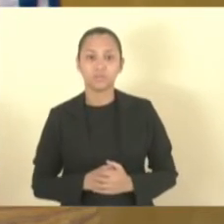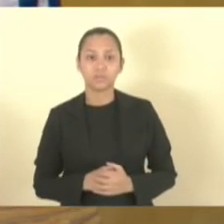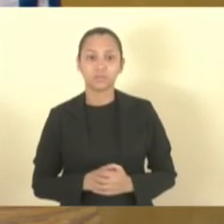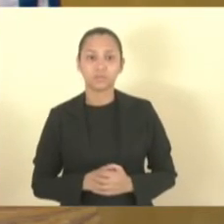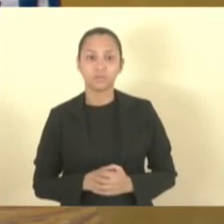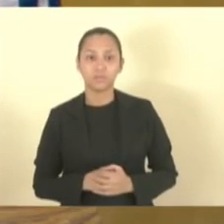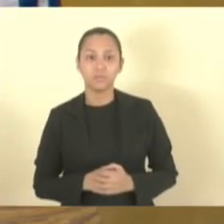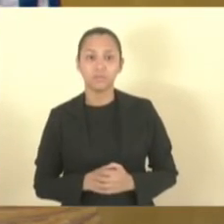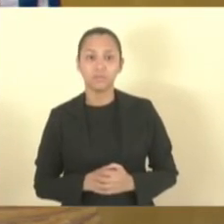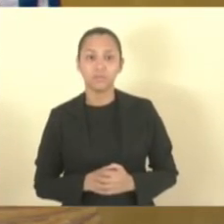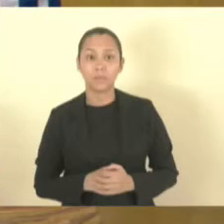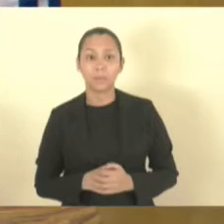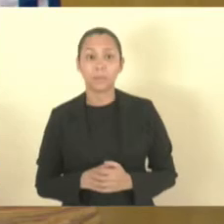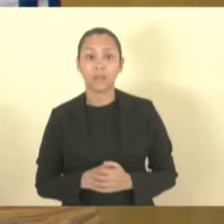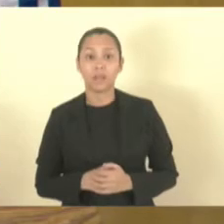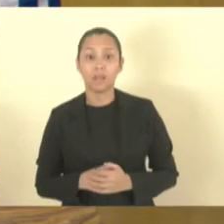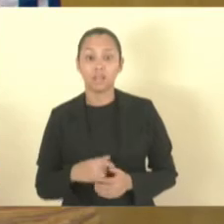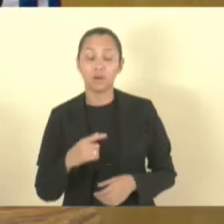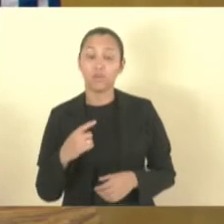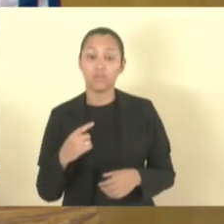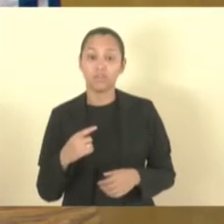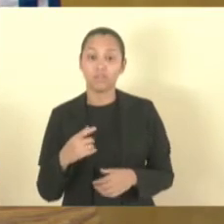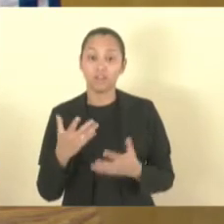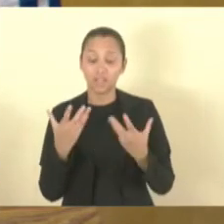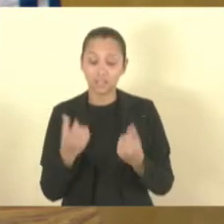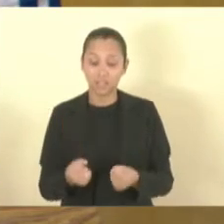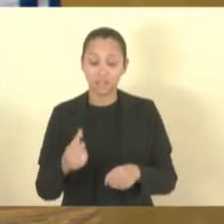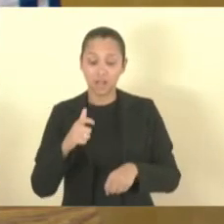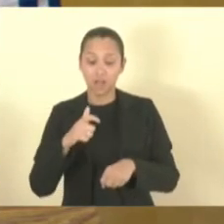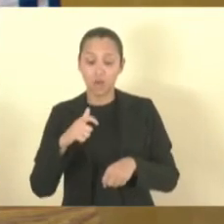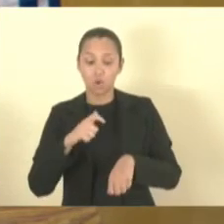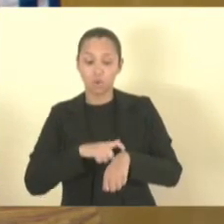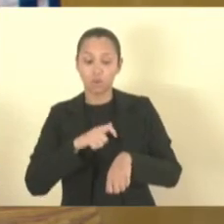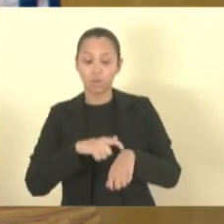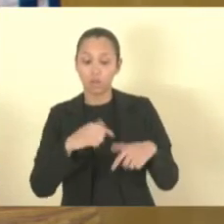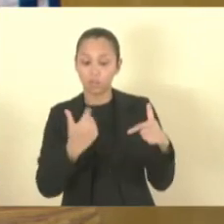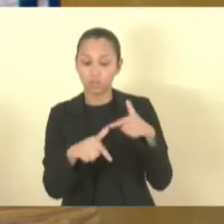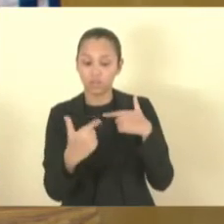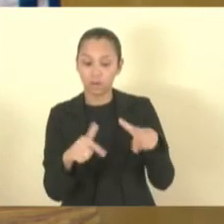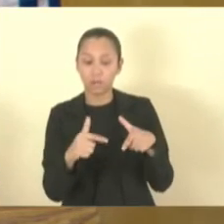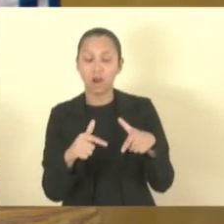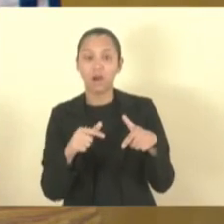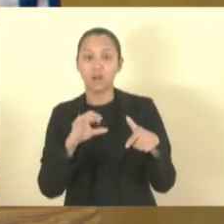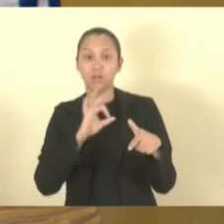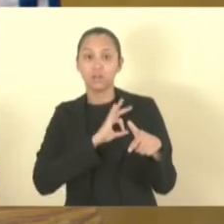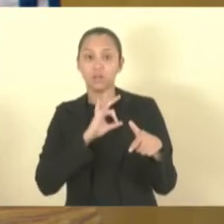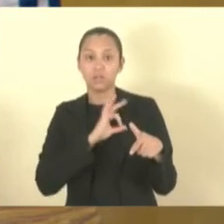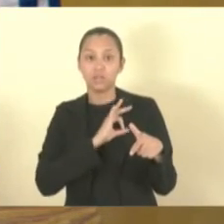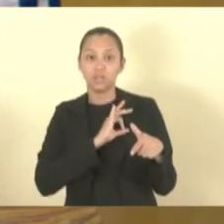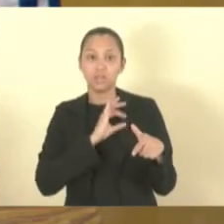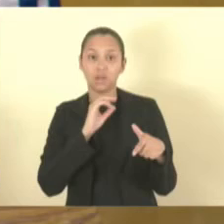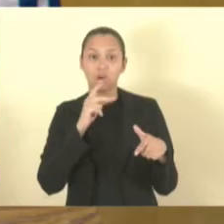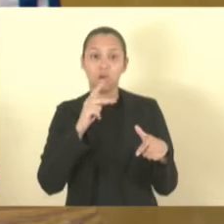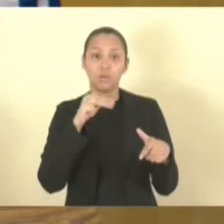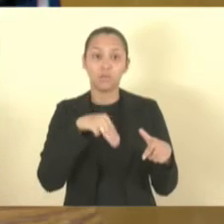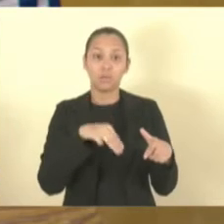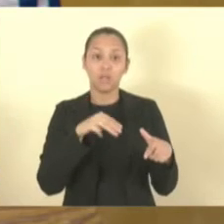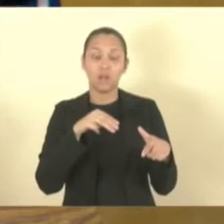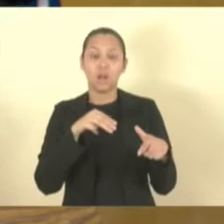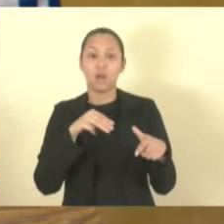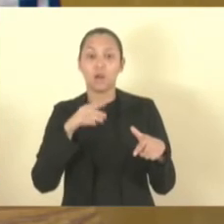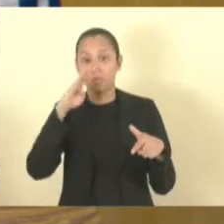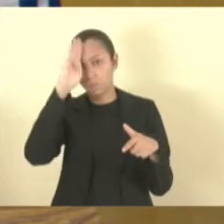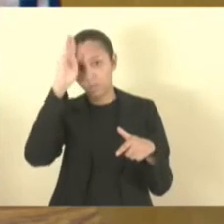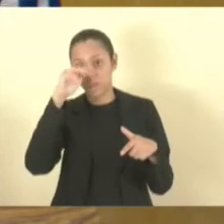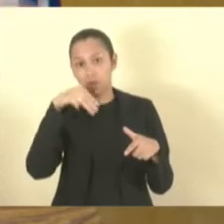vai passar a valer o tempo de serviço que os policiais militares, bombeiros militares e os próprios